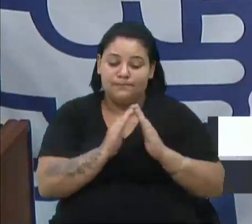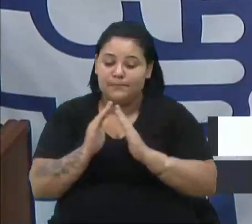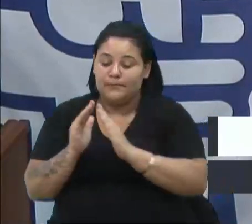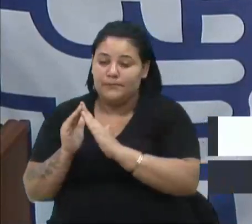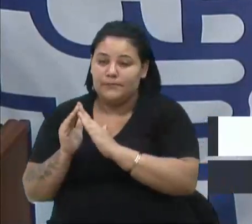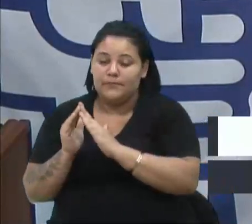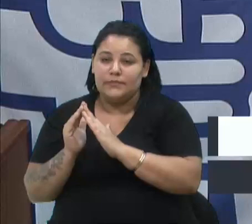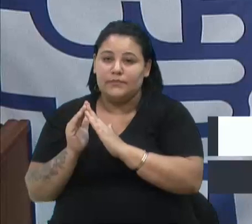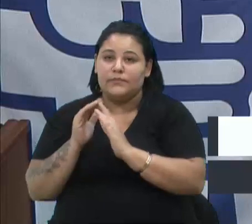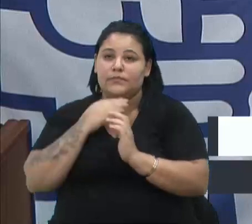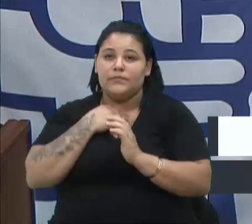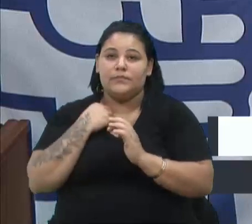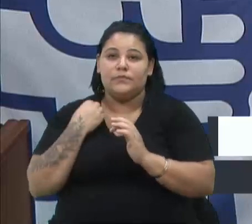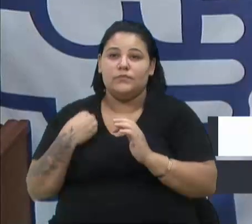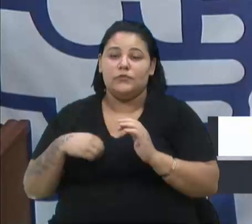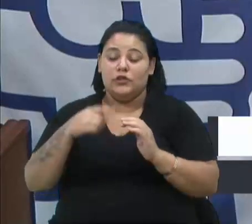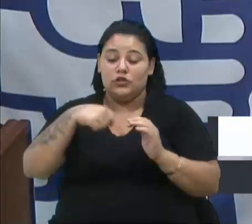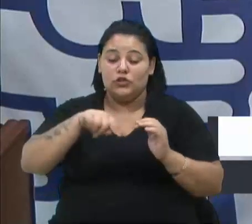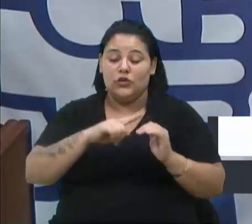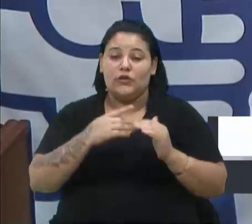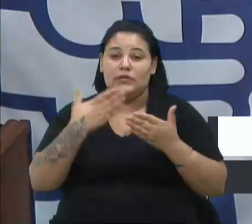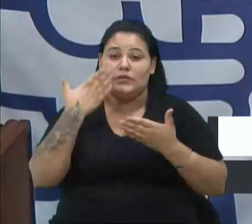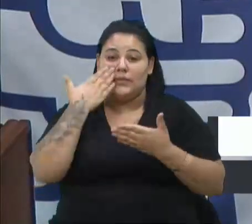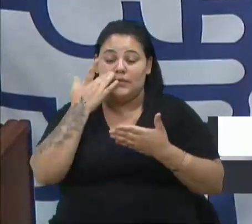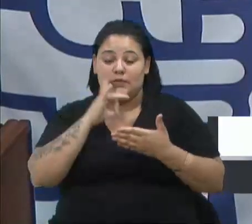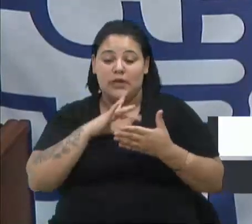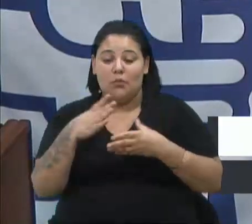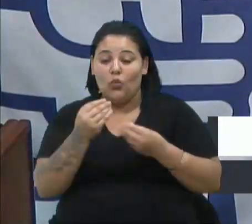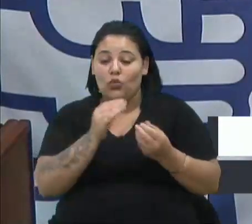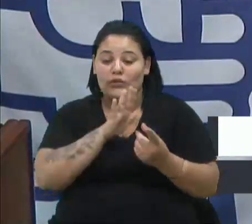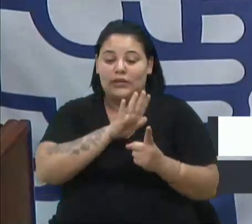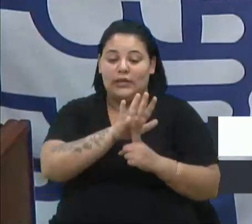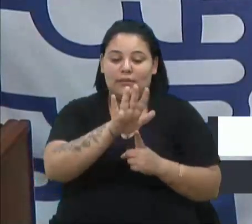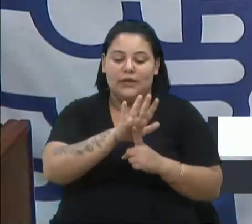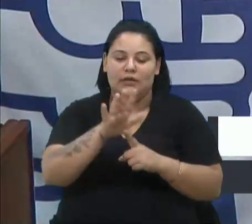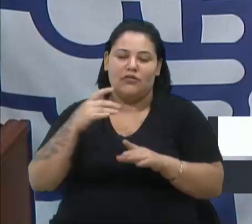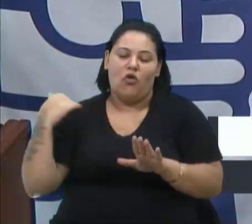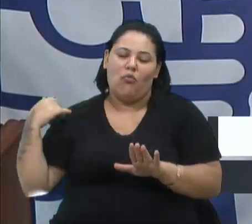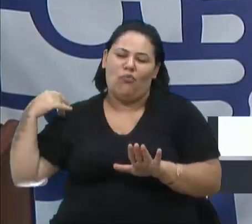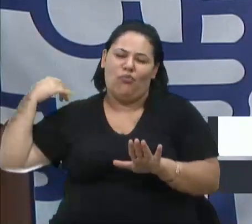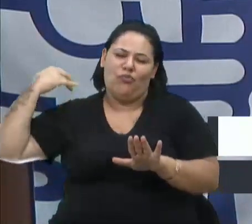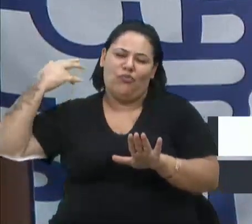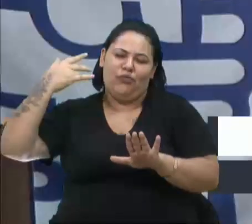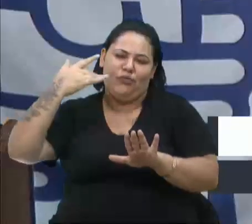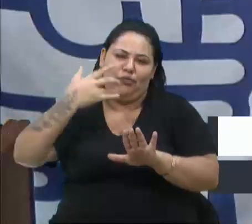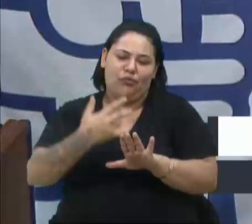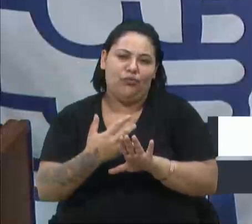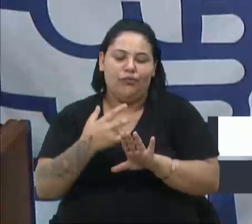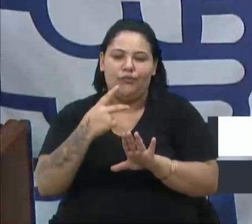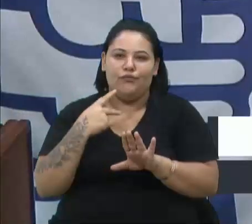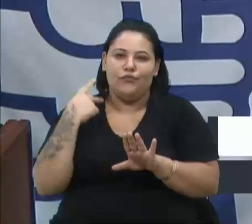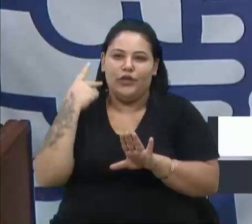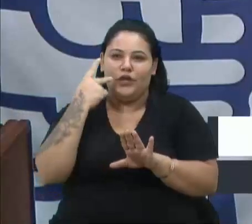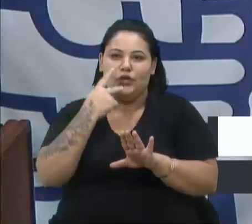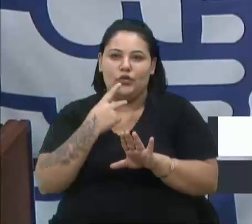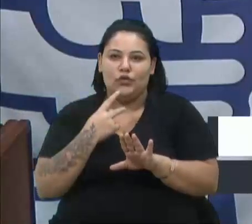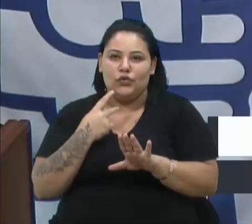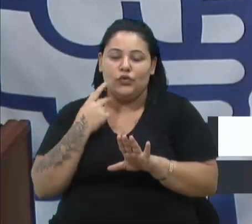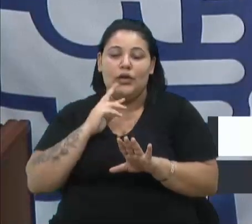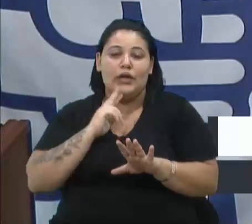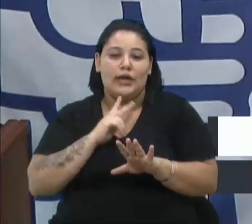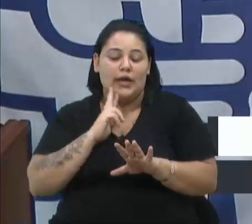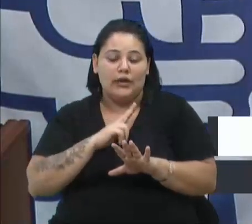sabemos que essa é uma demanda de muito tempo, de muitos anos. O vereador Renato Oliveira também tem essa